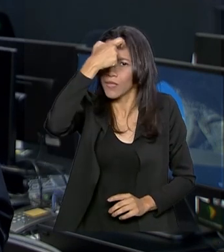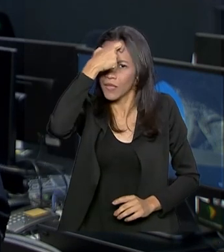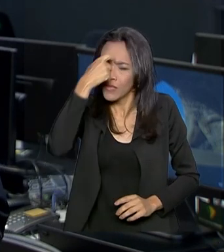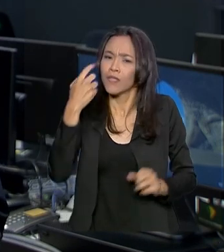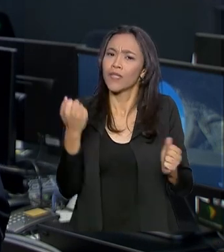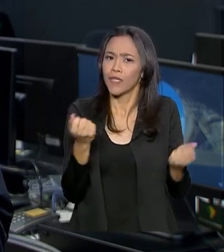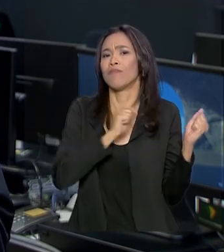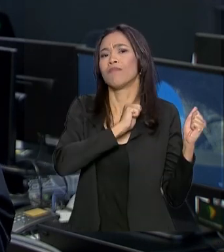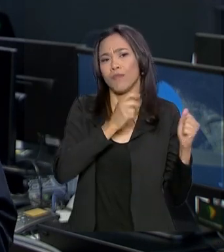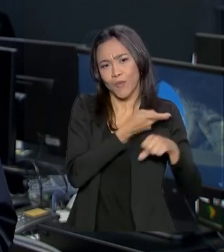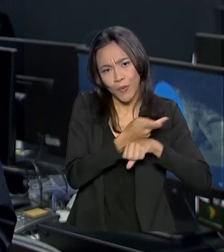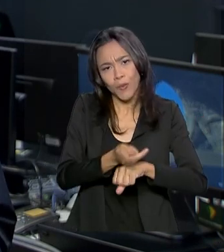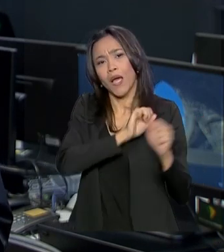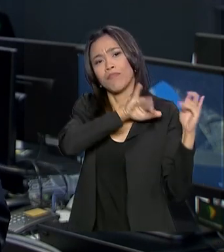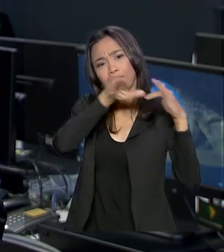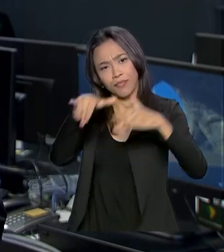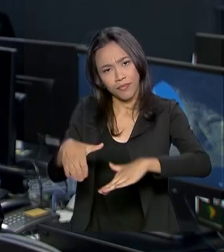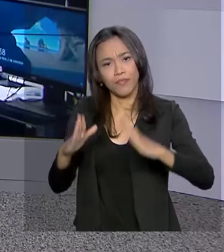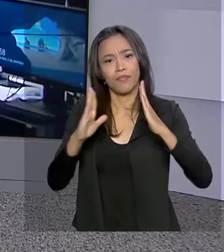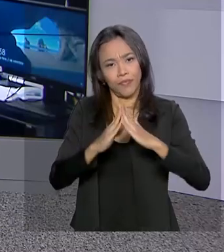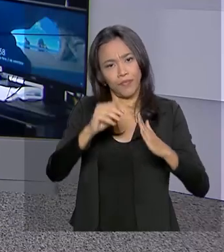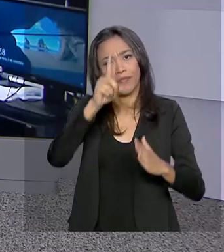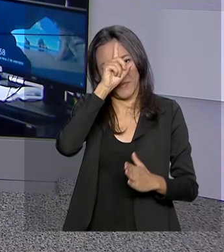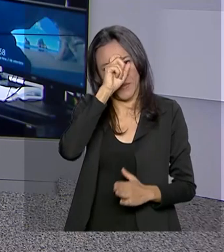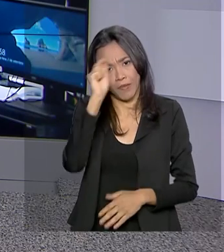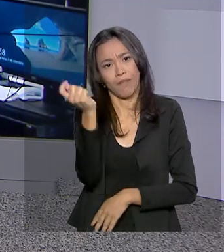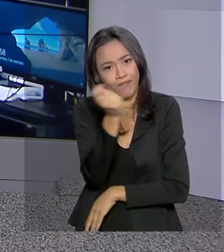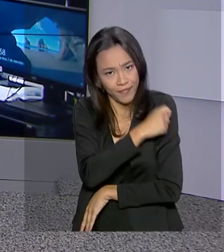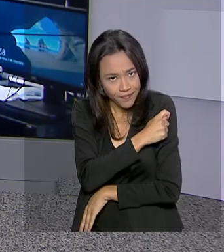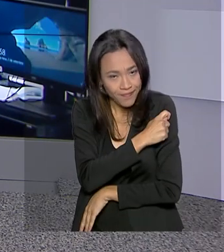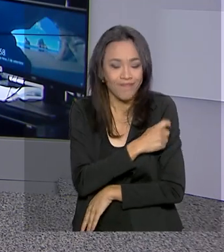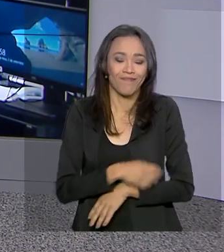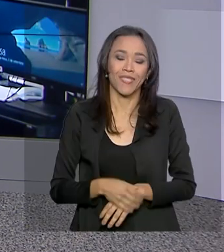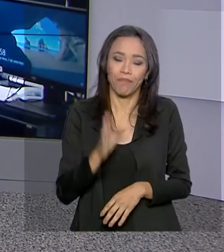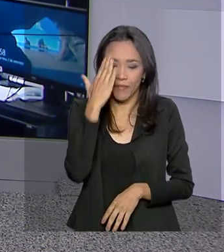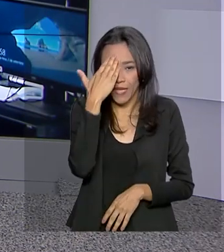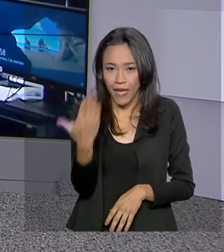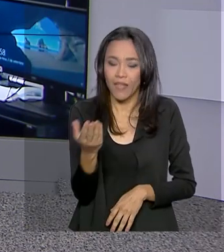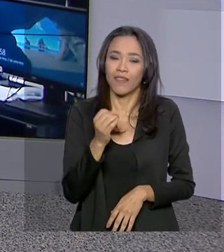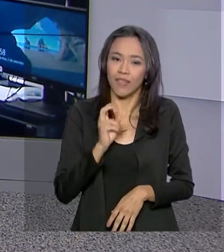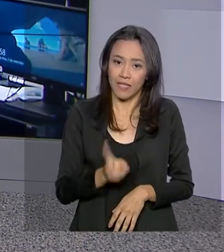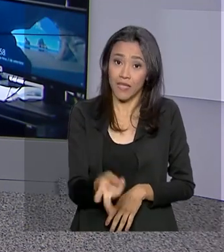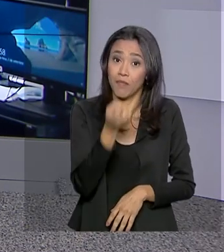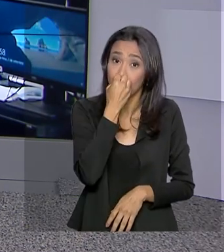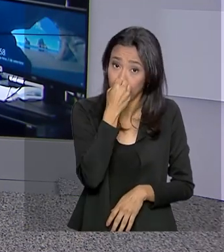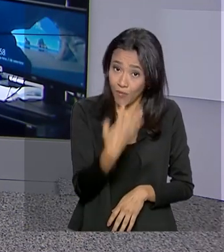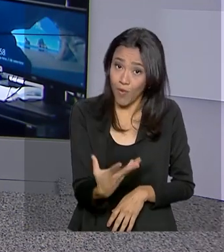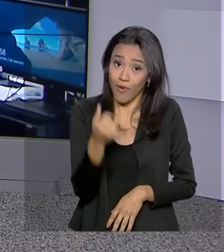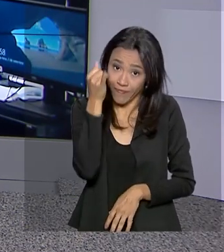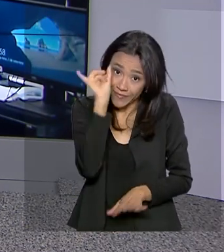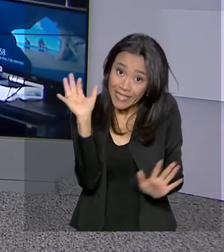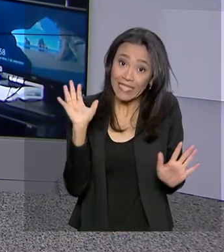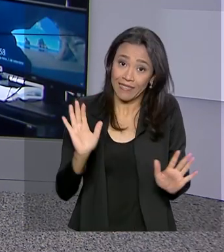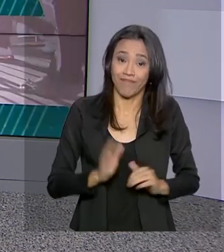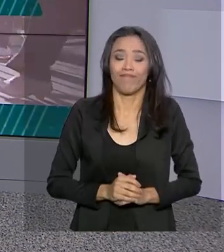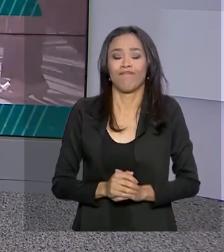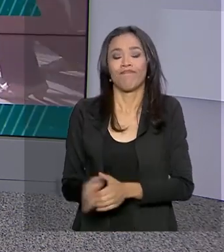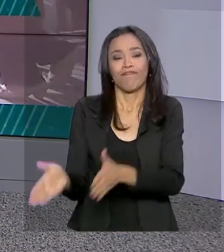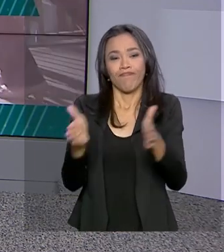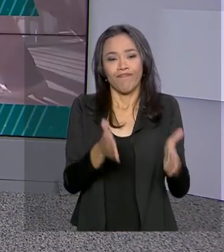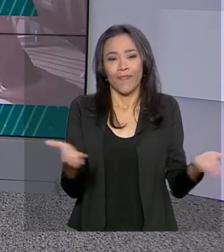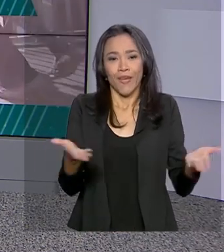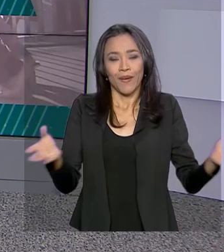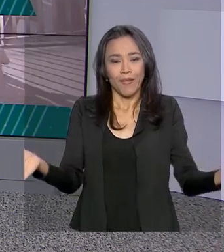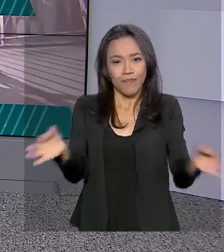compareça para tomar a vacina. Ricardo, é sempre bom prevenir. Obrigada pela sua participação. E o Brasil em Dia